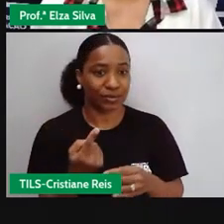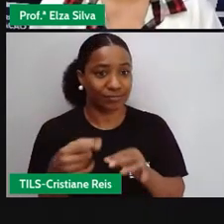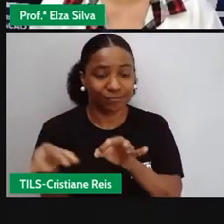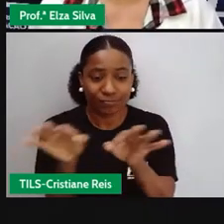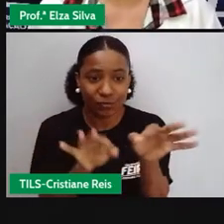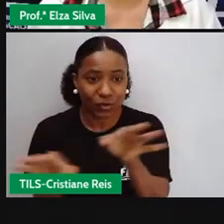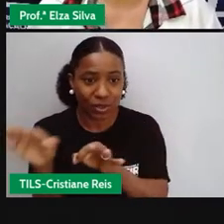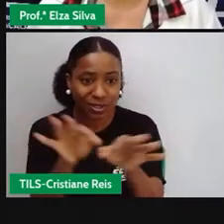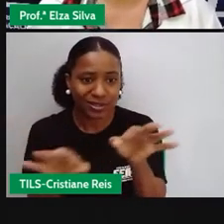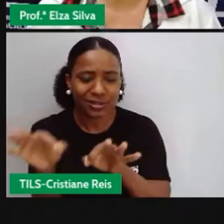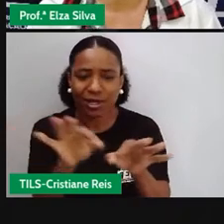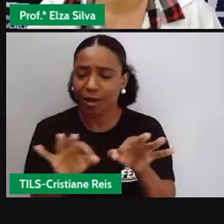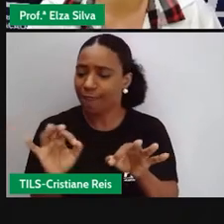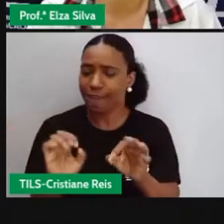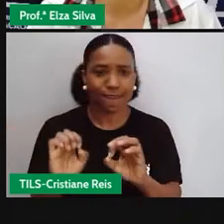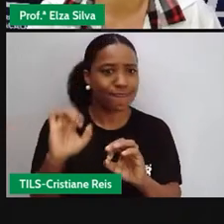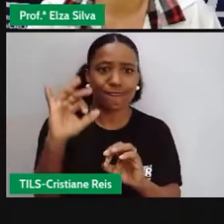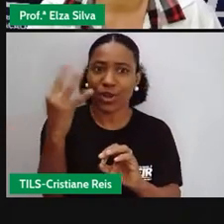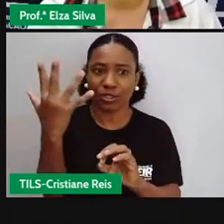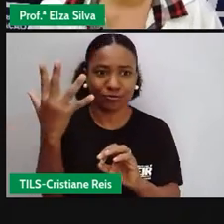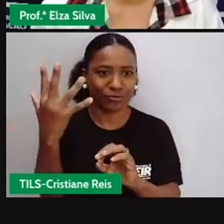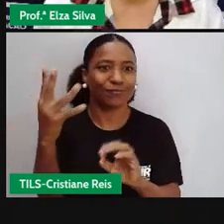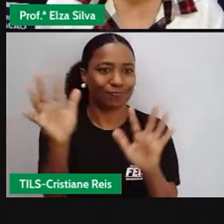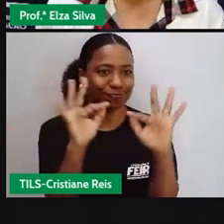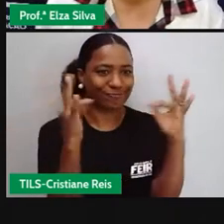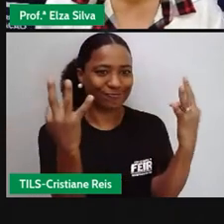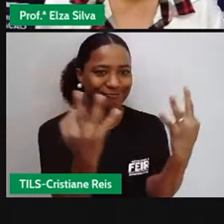celebração junina em família.